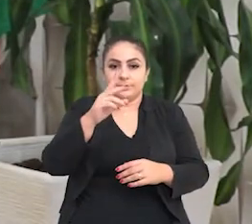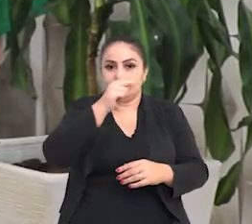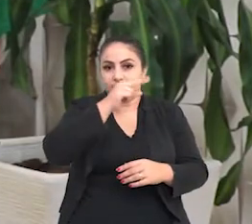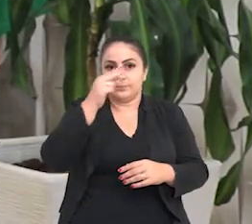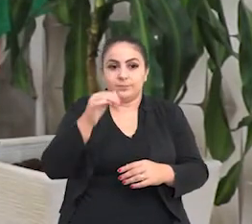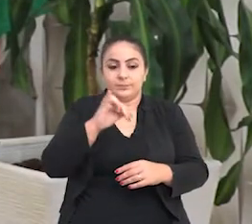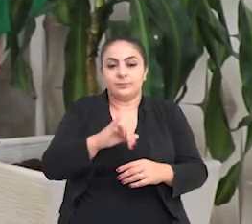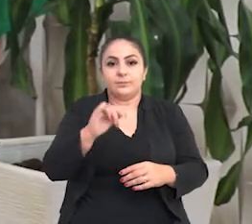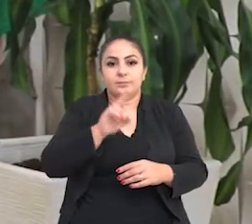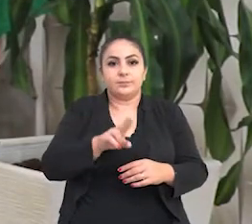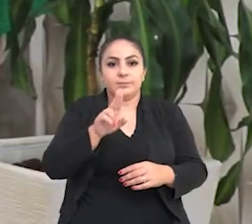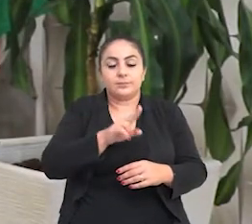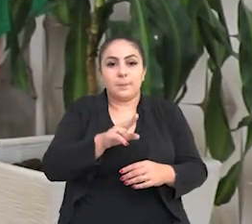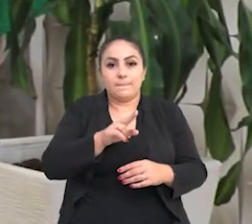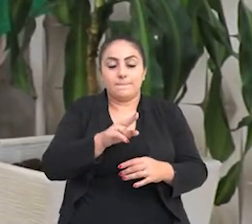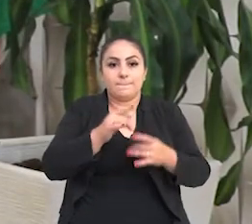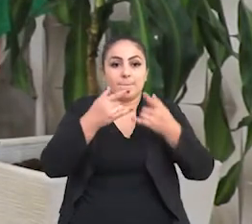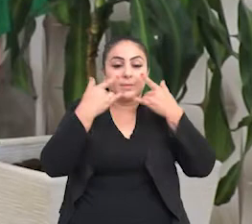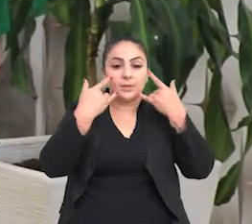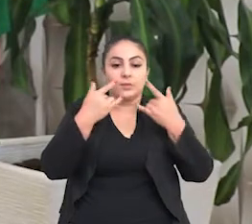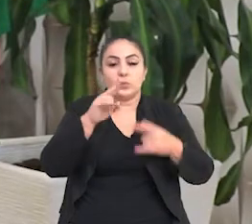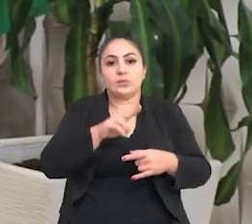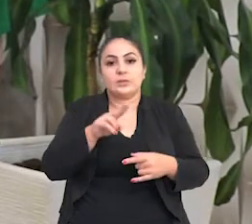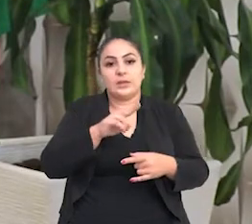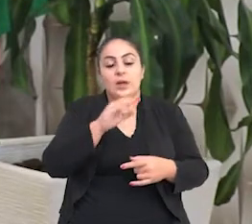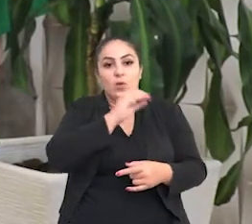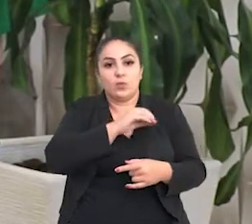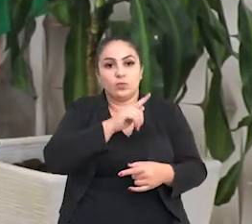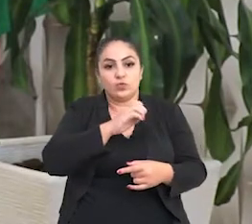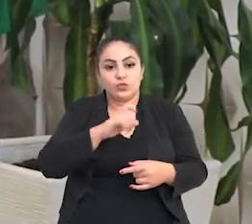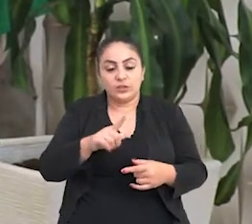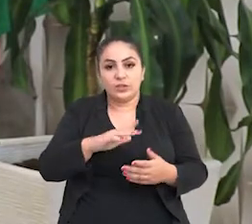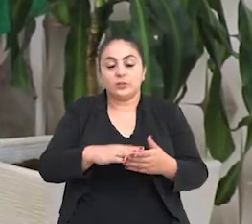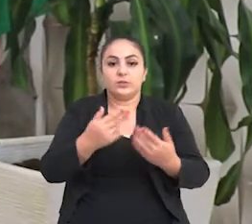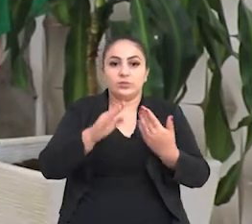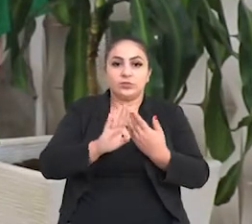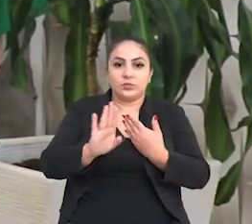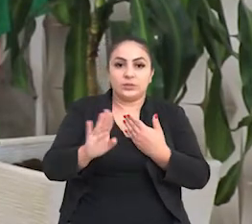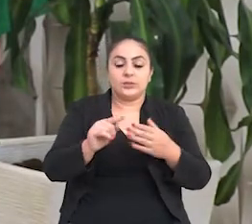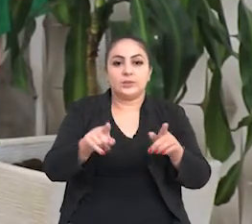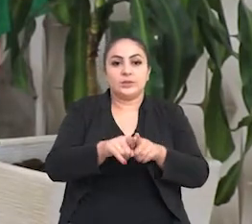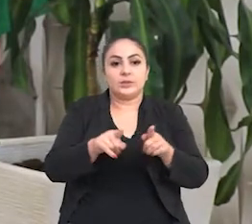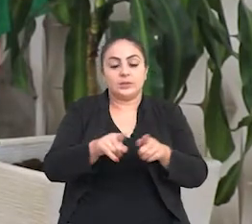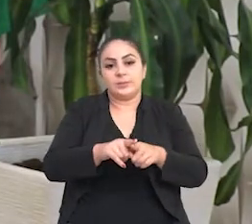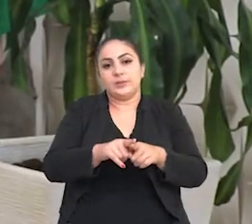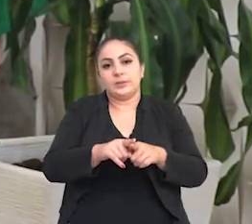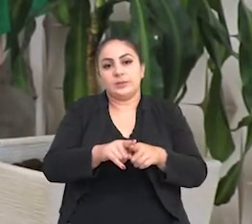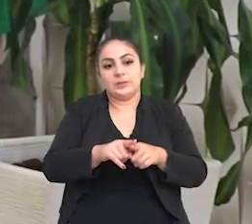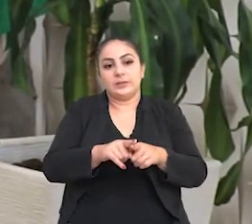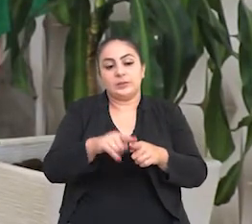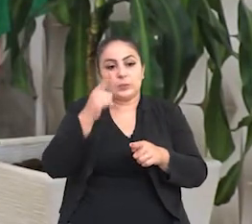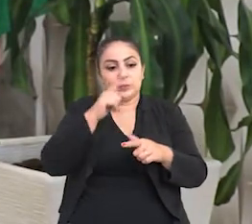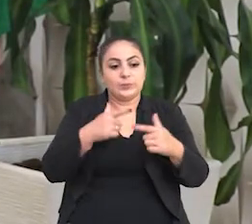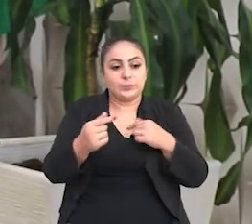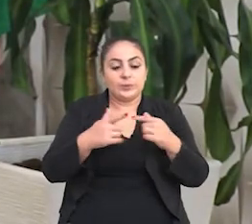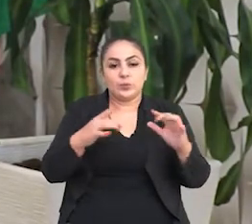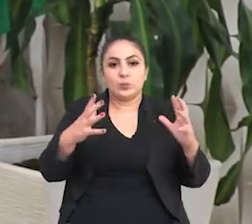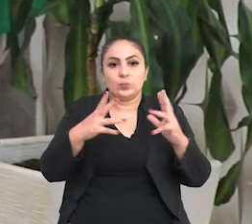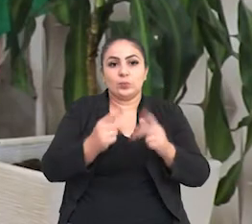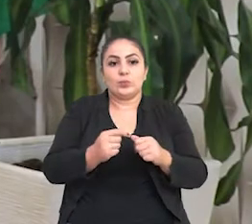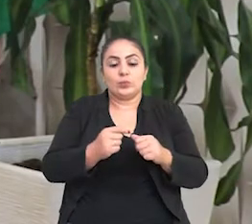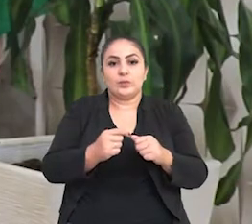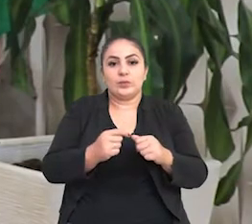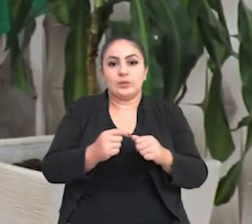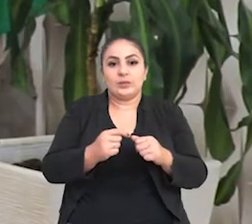município, sobre a importância do uso da máscara, do álcool gel, do distanciamento e de sair